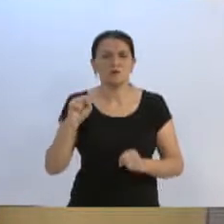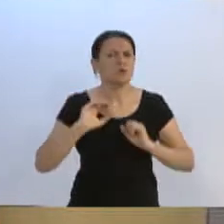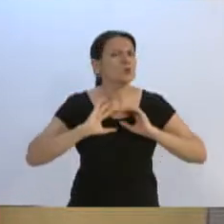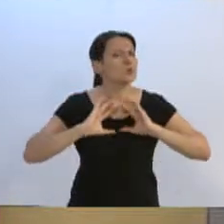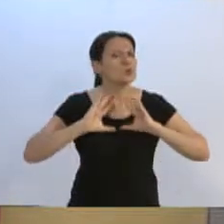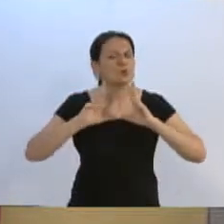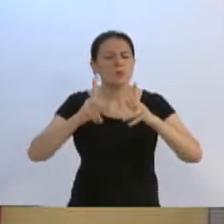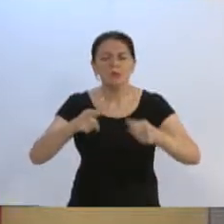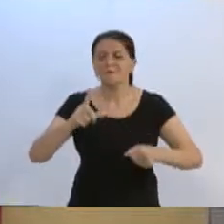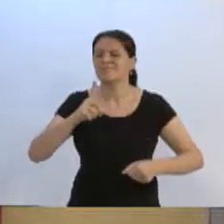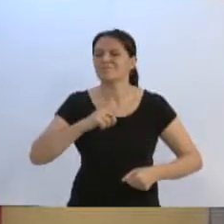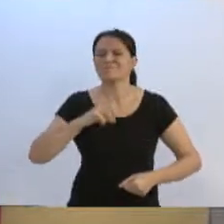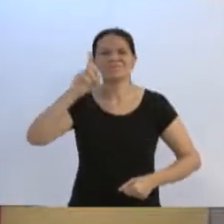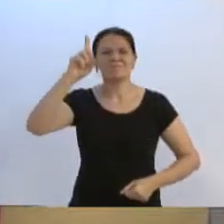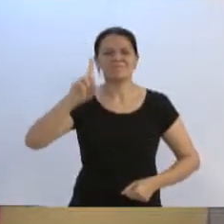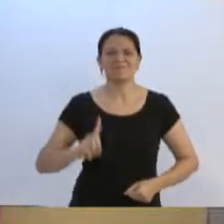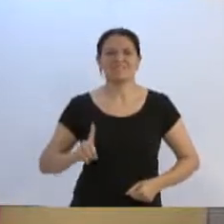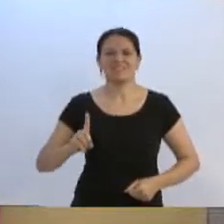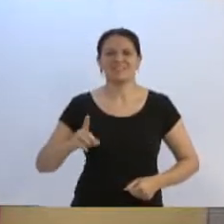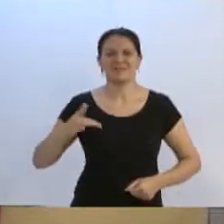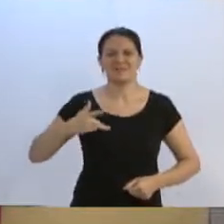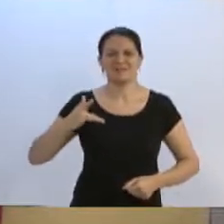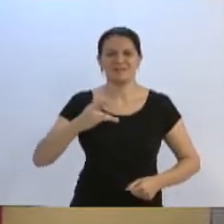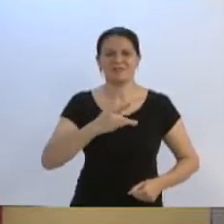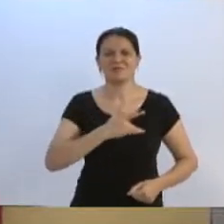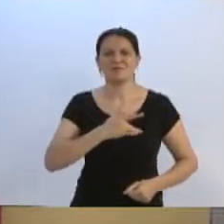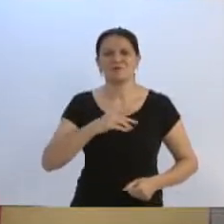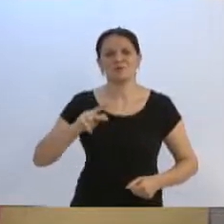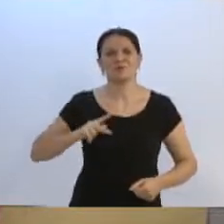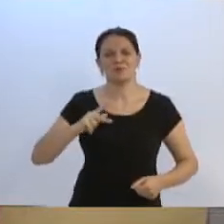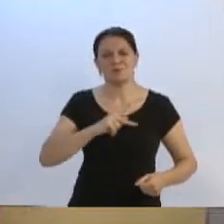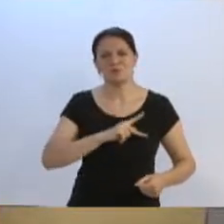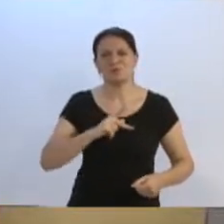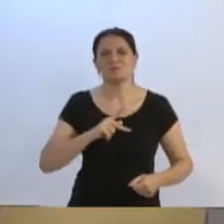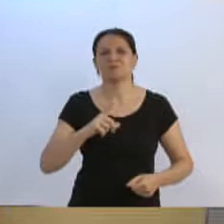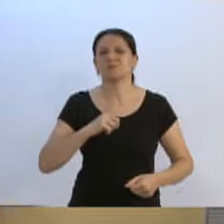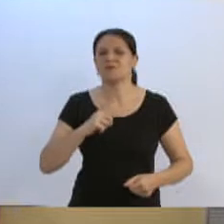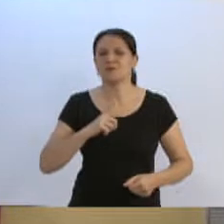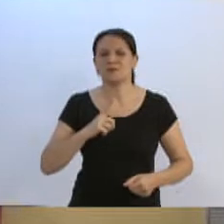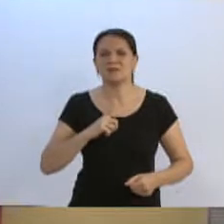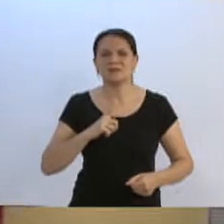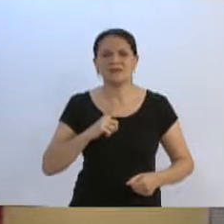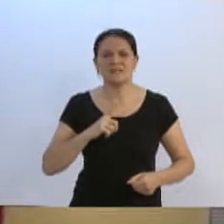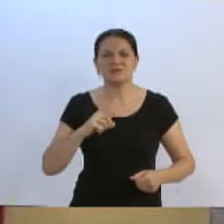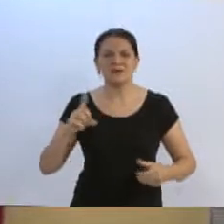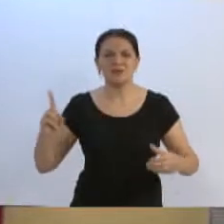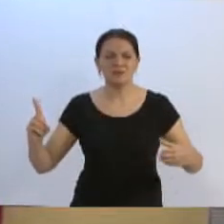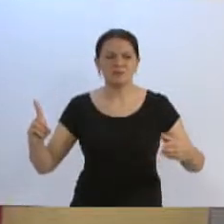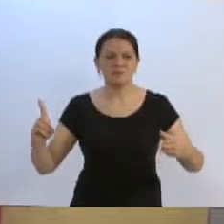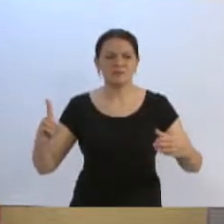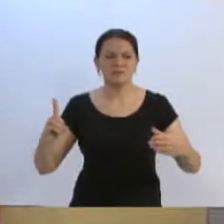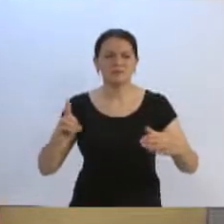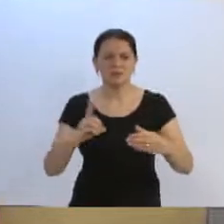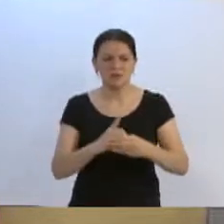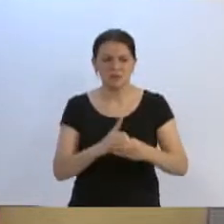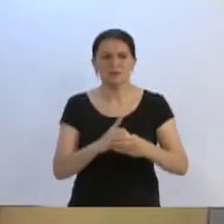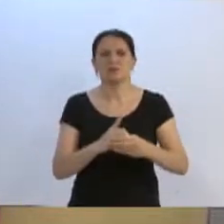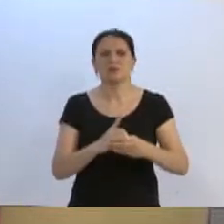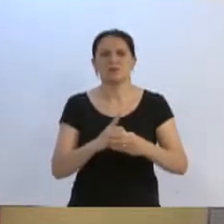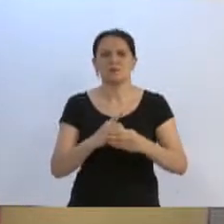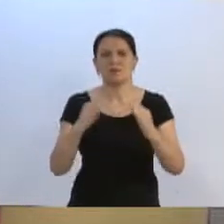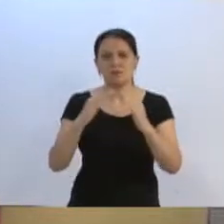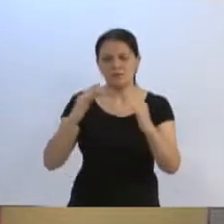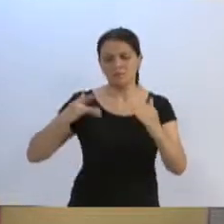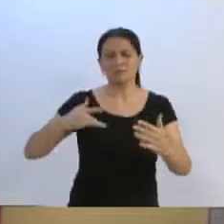teoricamente, tem direito à saúde pública. Tem direito a ser atendido no posto de saúde, tem direito a ser atendido